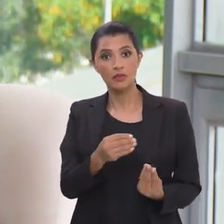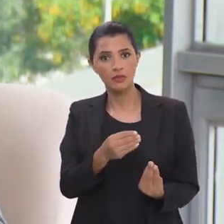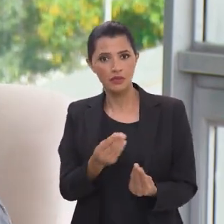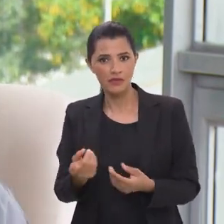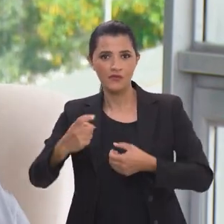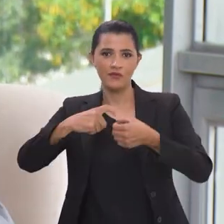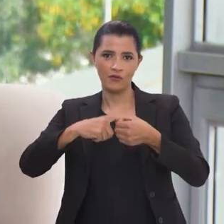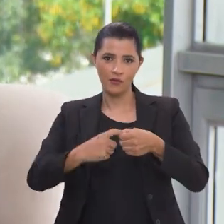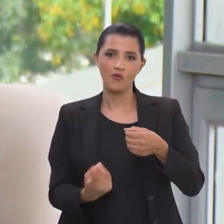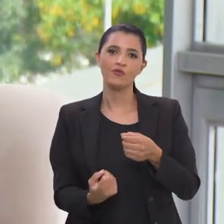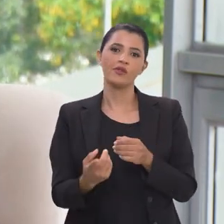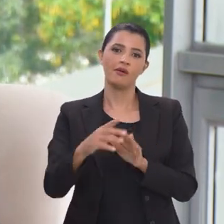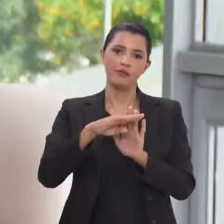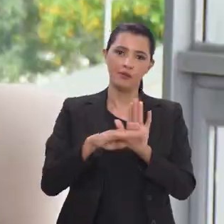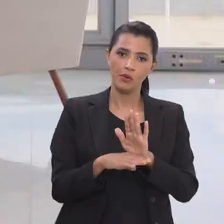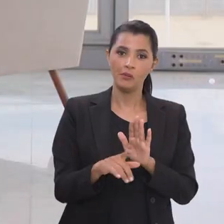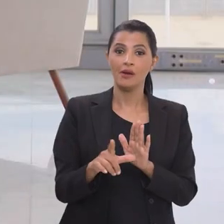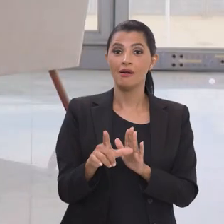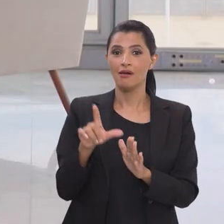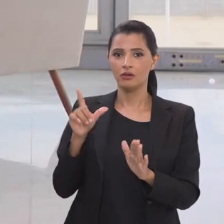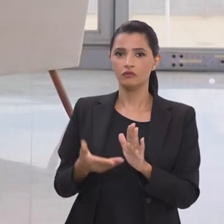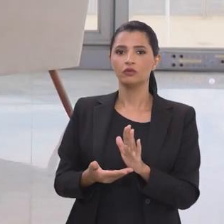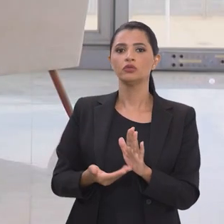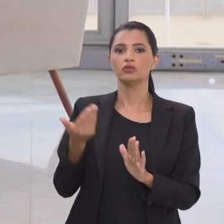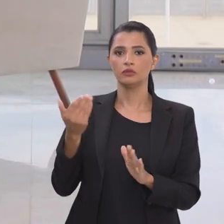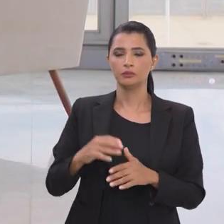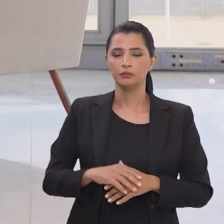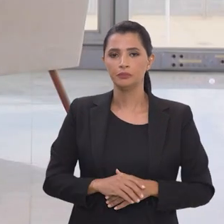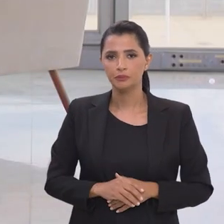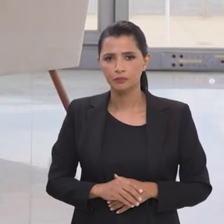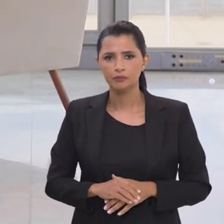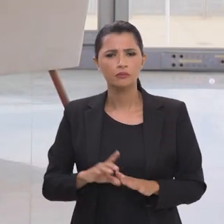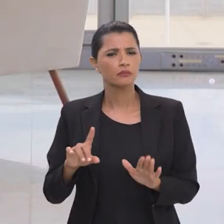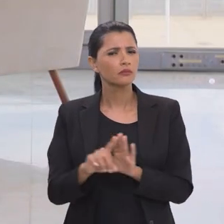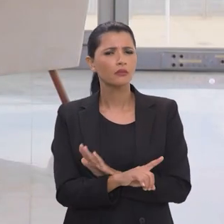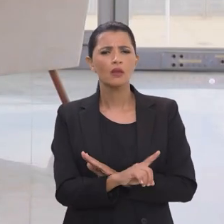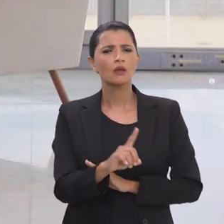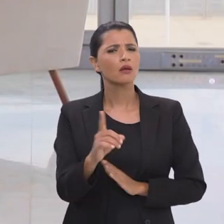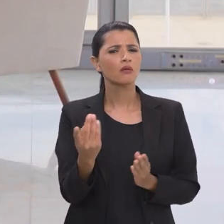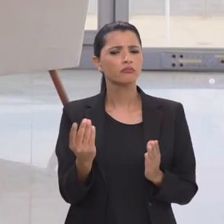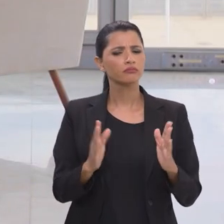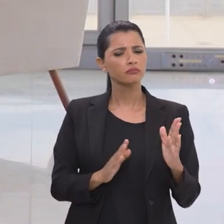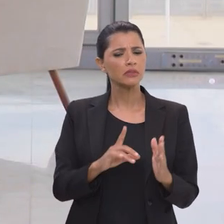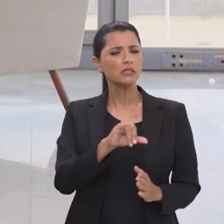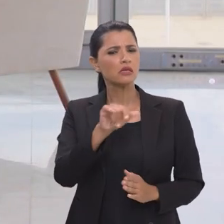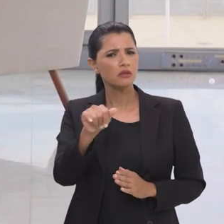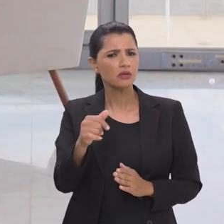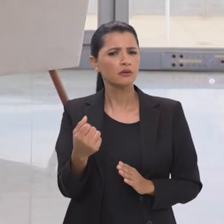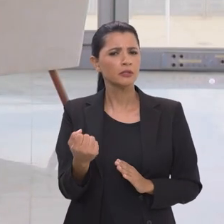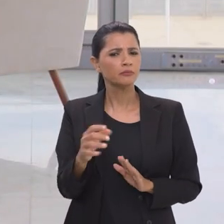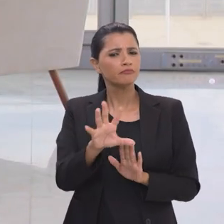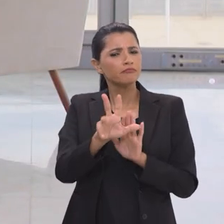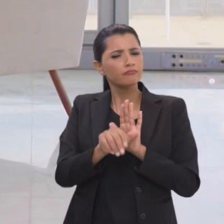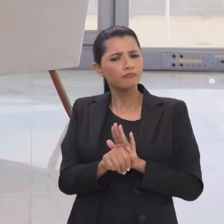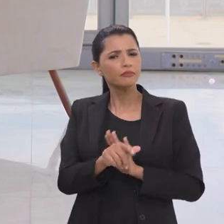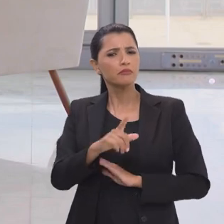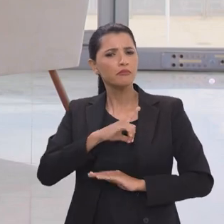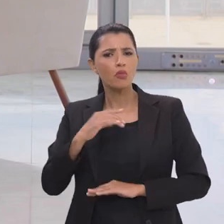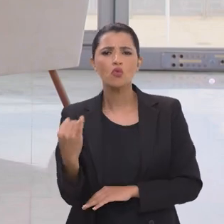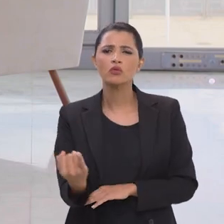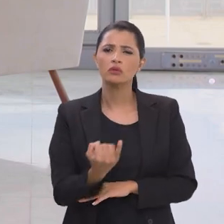povo brasileiro tudo isso que havia sido tirado do nosso povo. Agora, esses 100 dias, eles são muito simbólicos